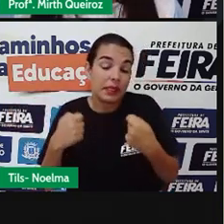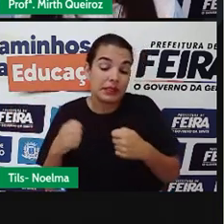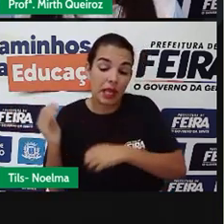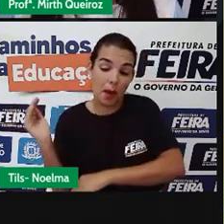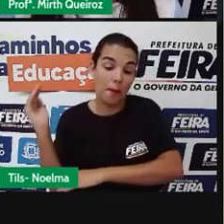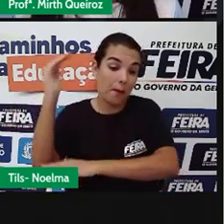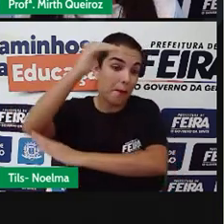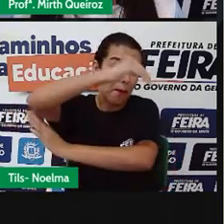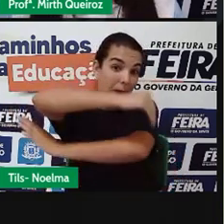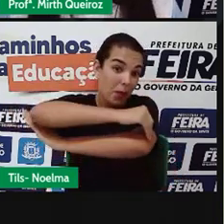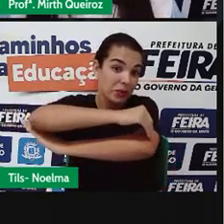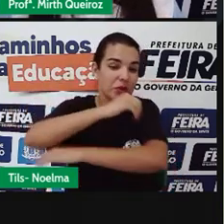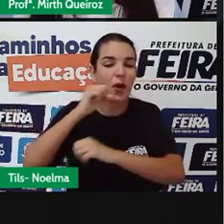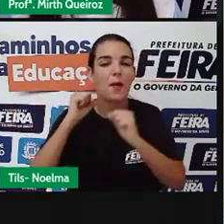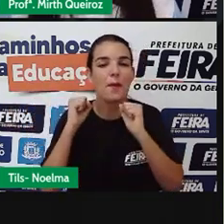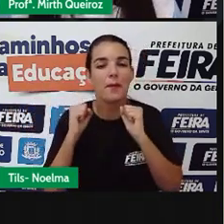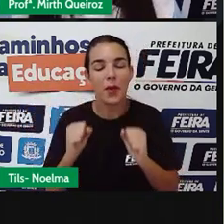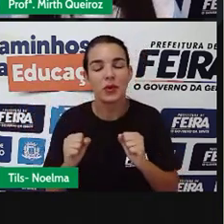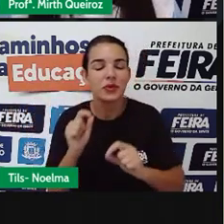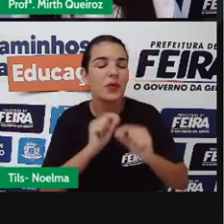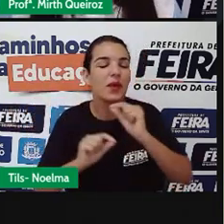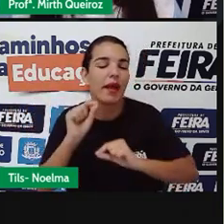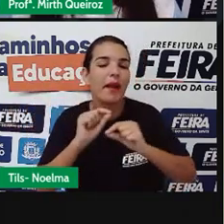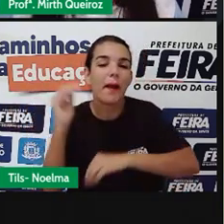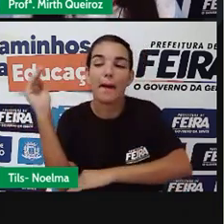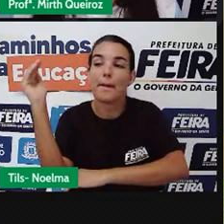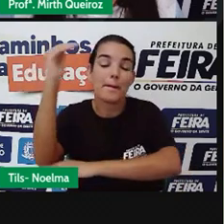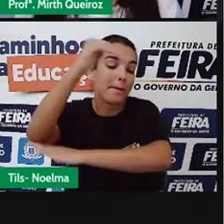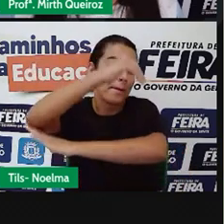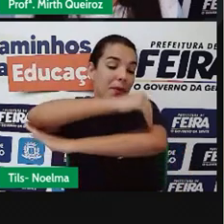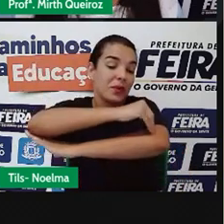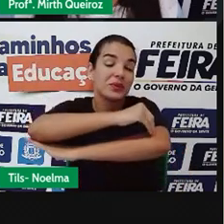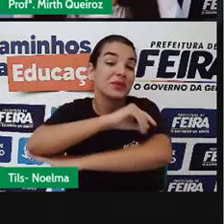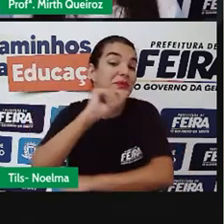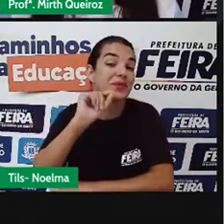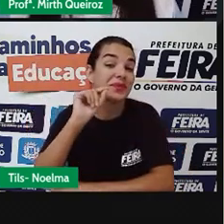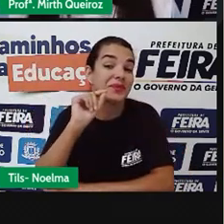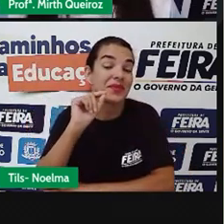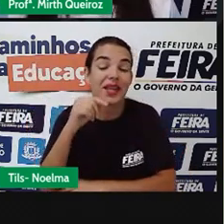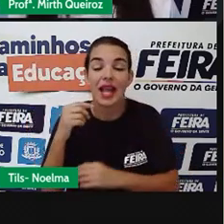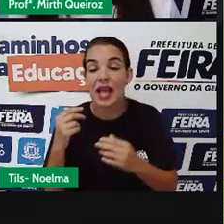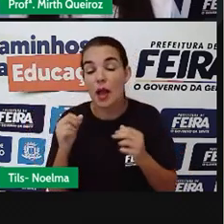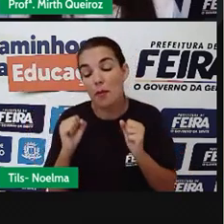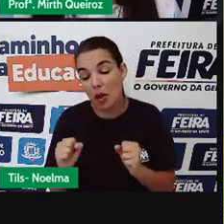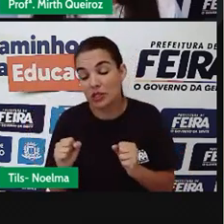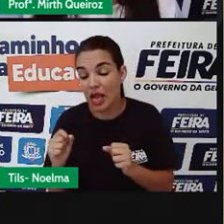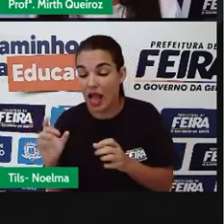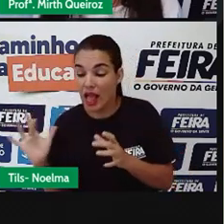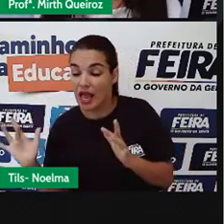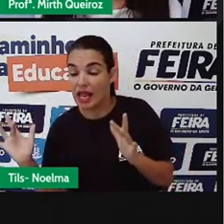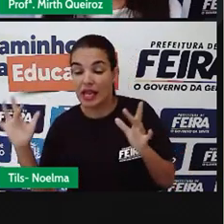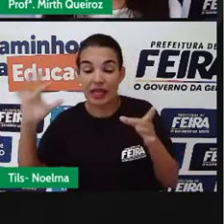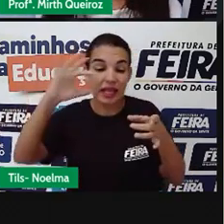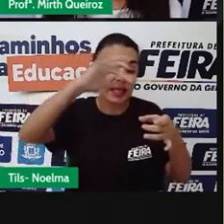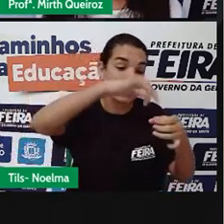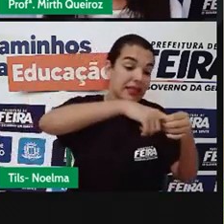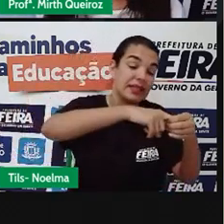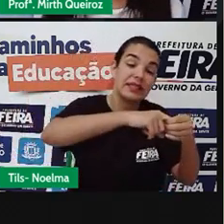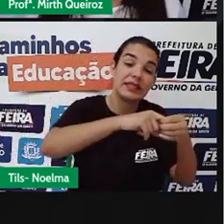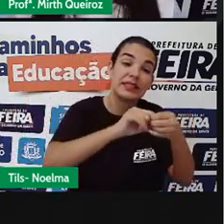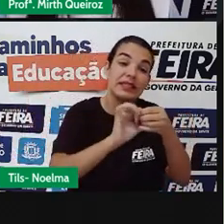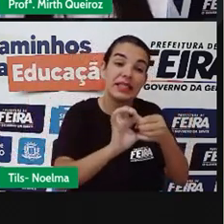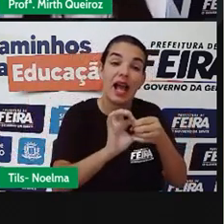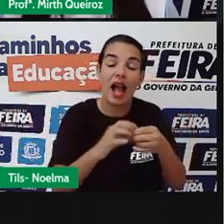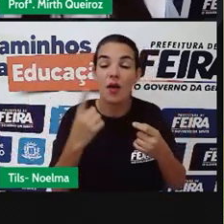a pessoa... Para que serve a ponte? A ponte liga, por exemplo, uma cidade a outra cidade. Você atravessa a ponte, né? Para